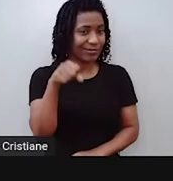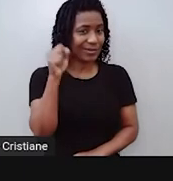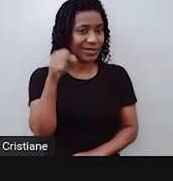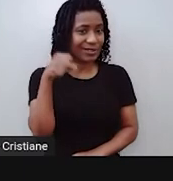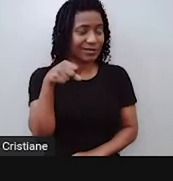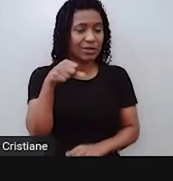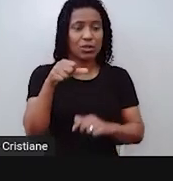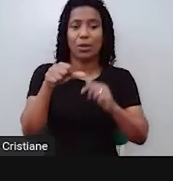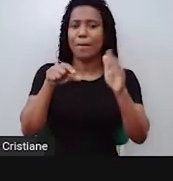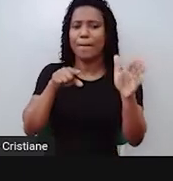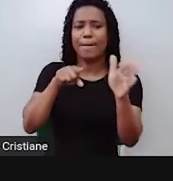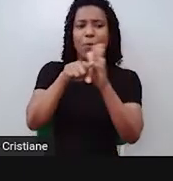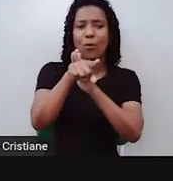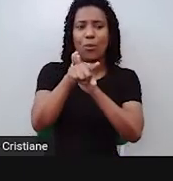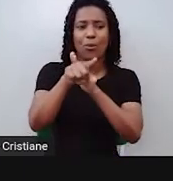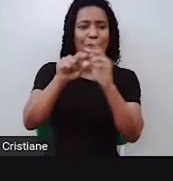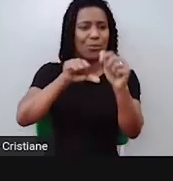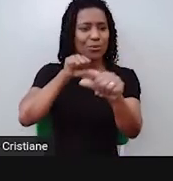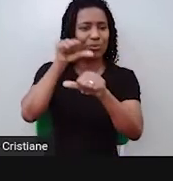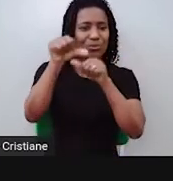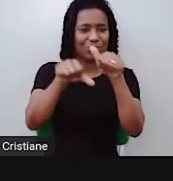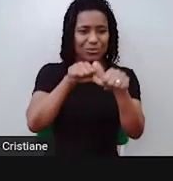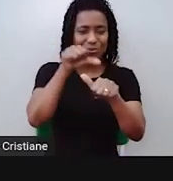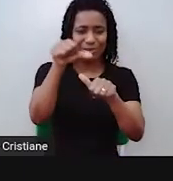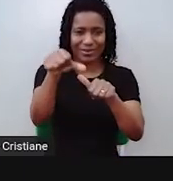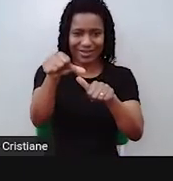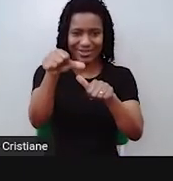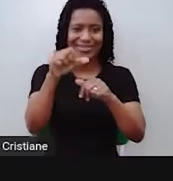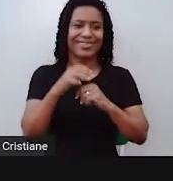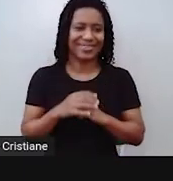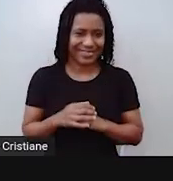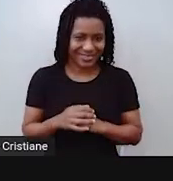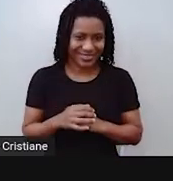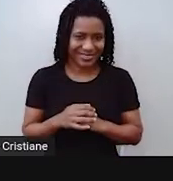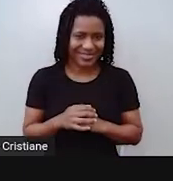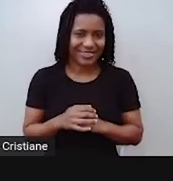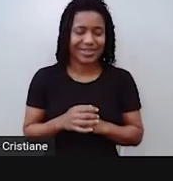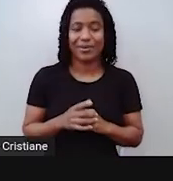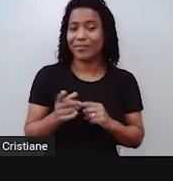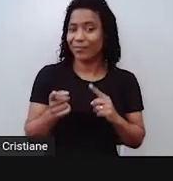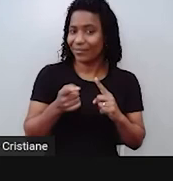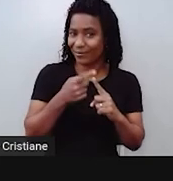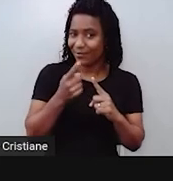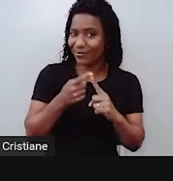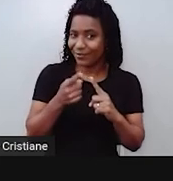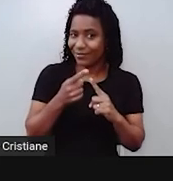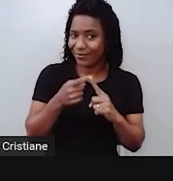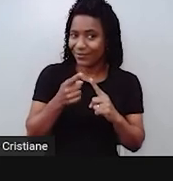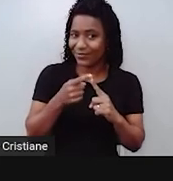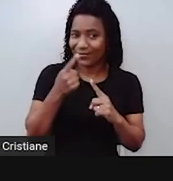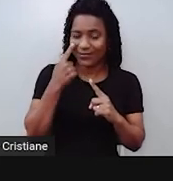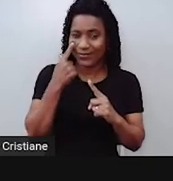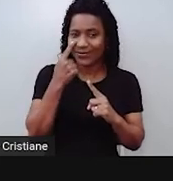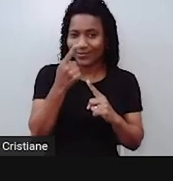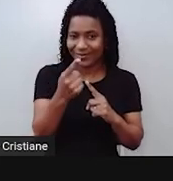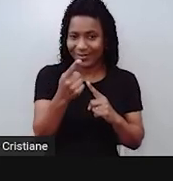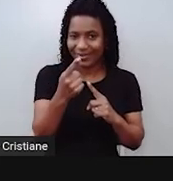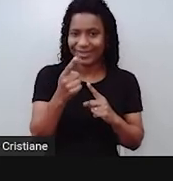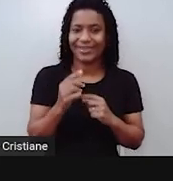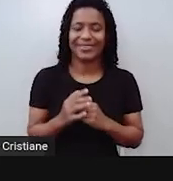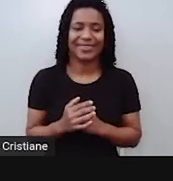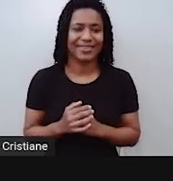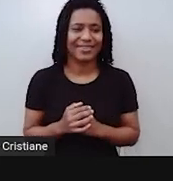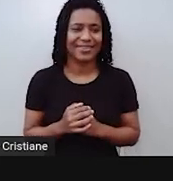perguntas, olha aqui, o verbo to be vem primeiro, depois do sujeito. What are you going to do